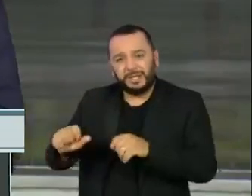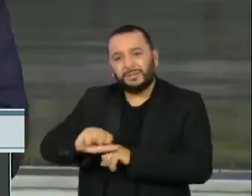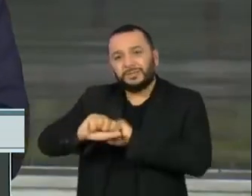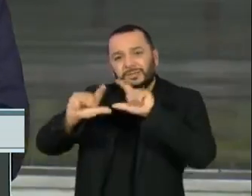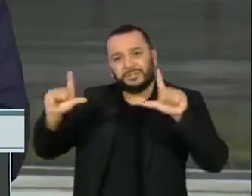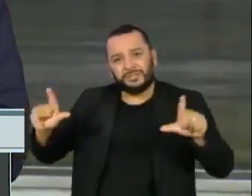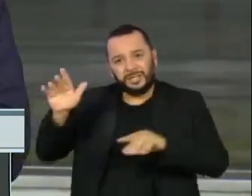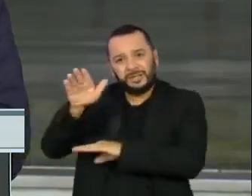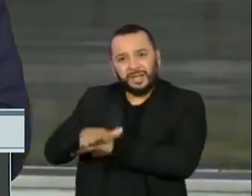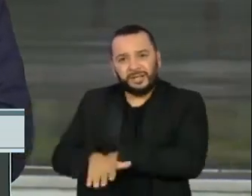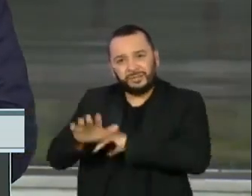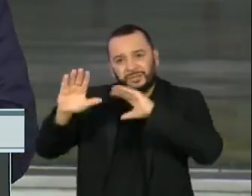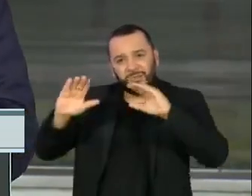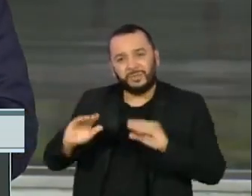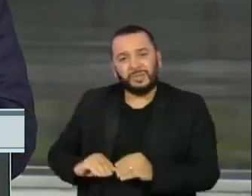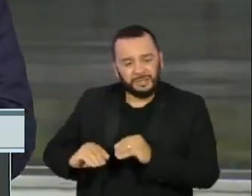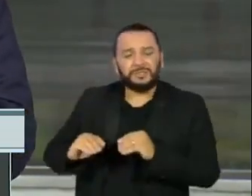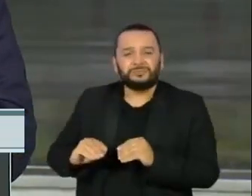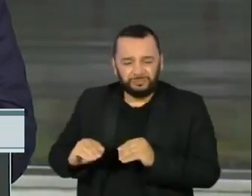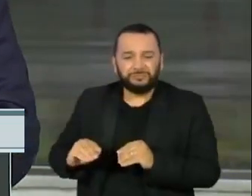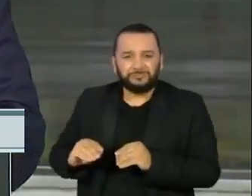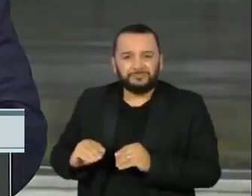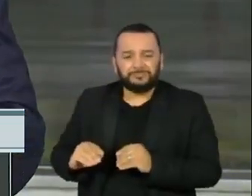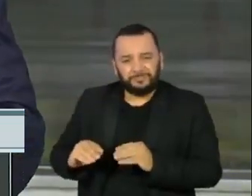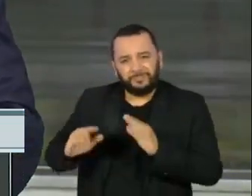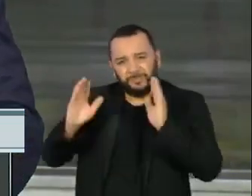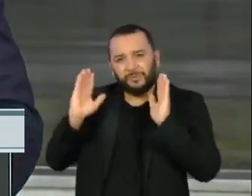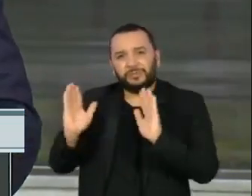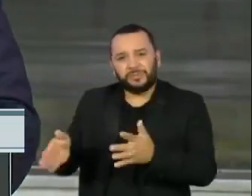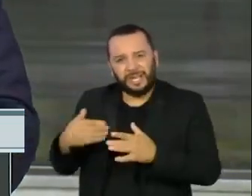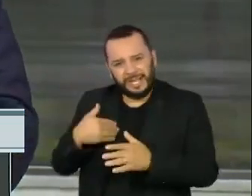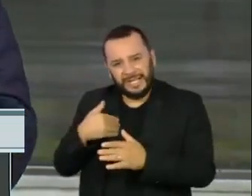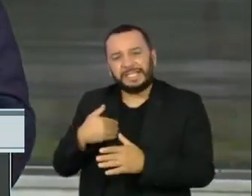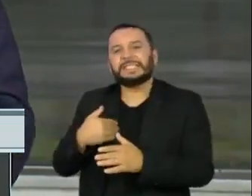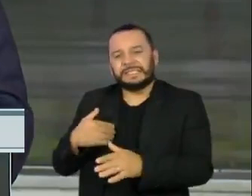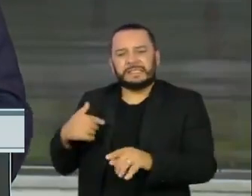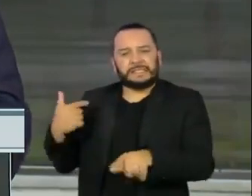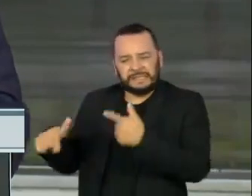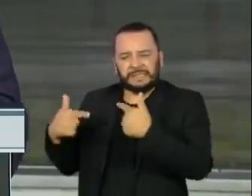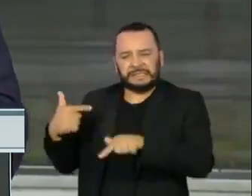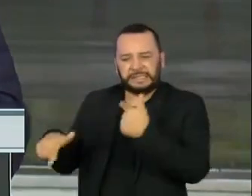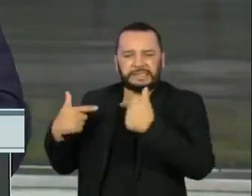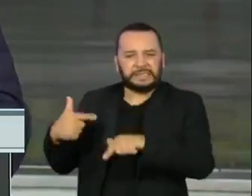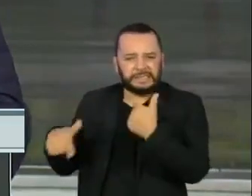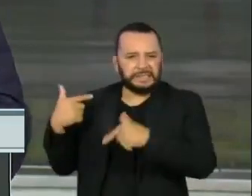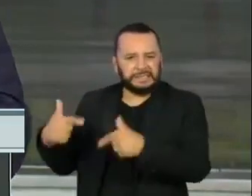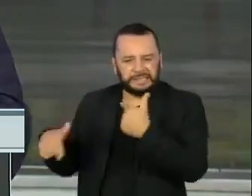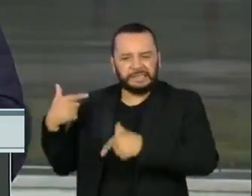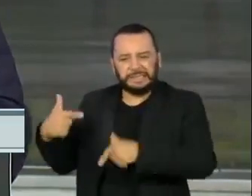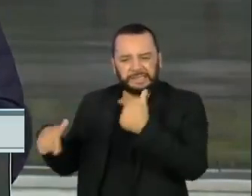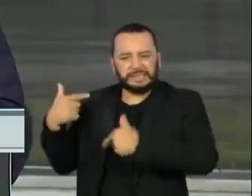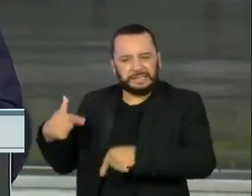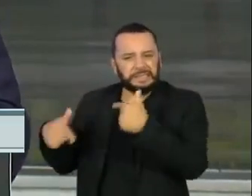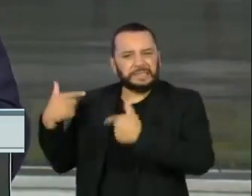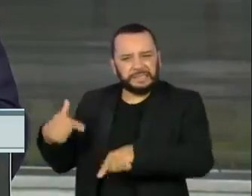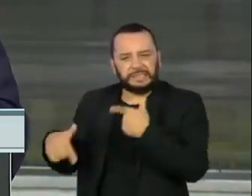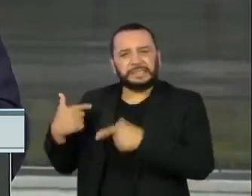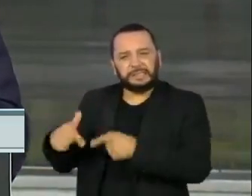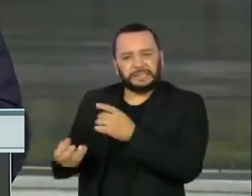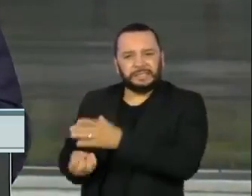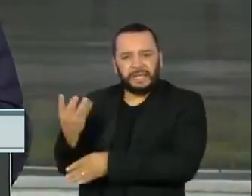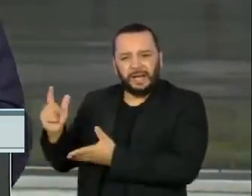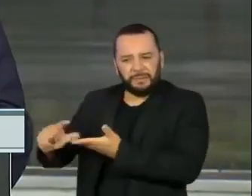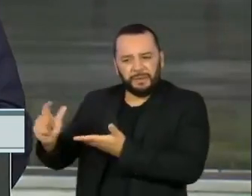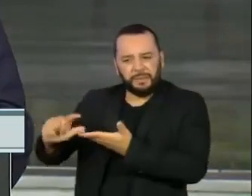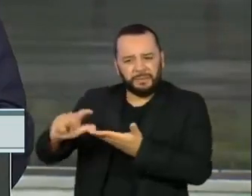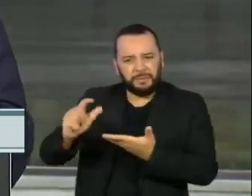vai atingir de 100 milhões de doses da sua vacina para salvar os brasileiros. Mas precisamos de mais vacinas. Não há